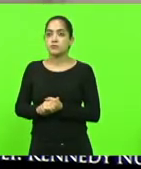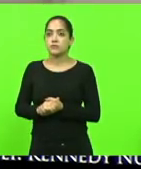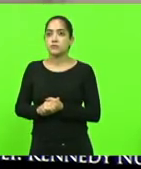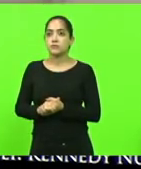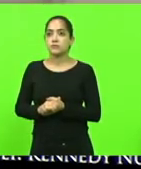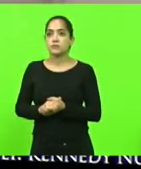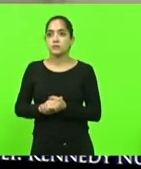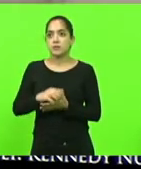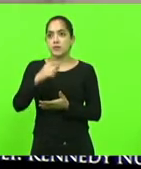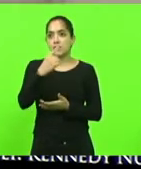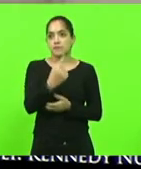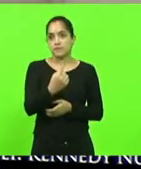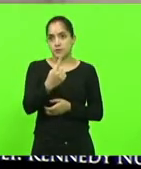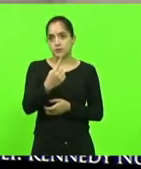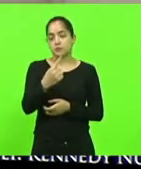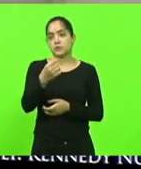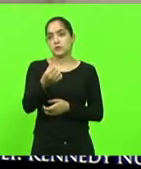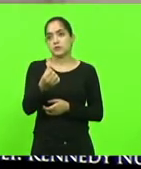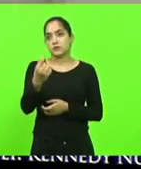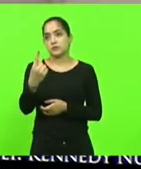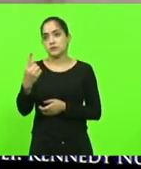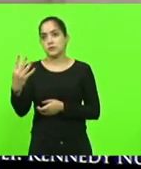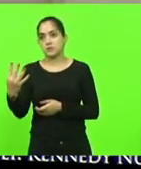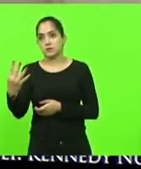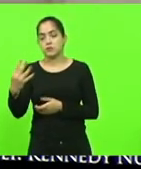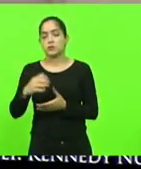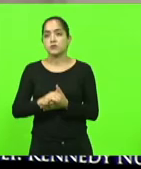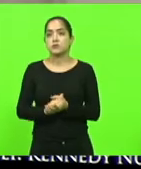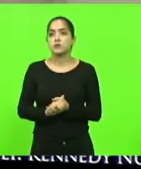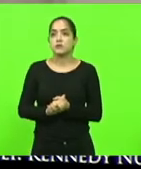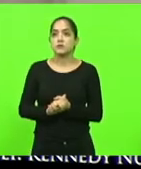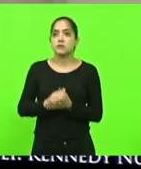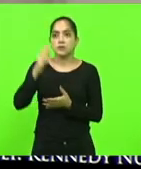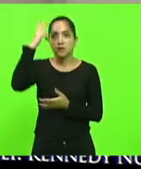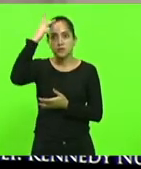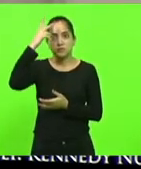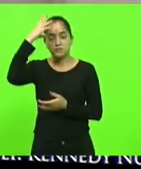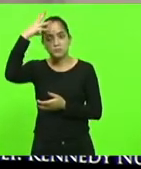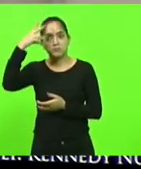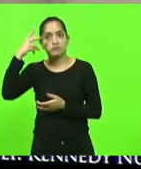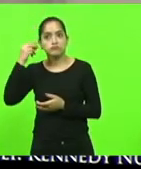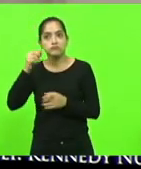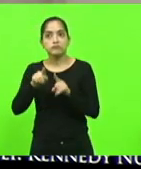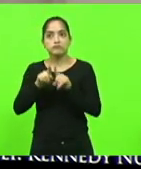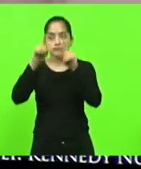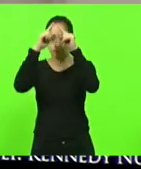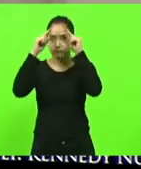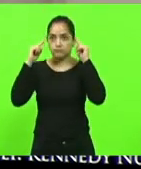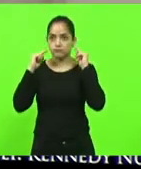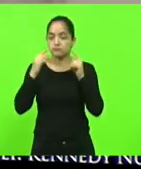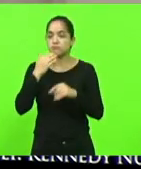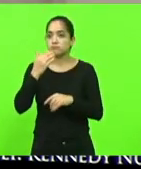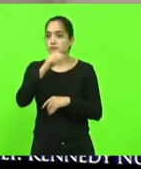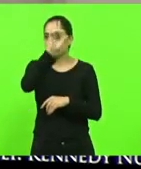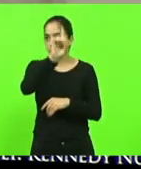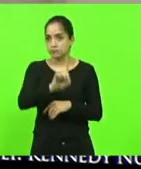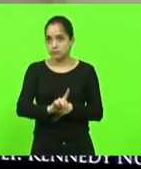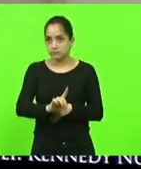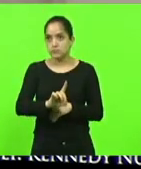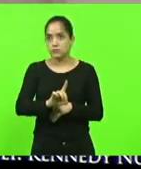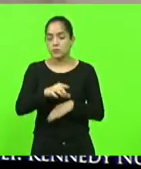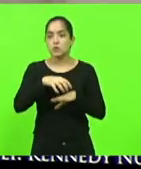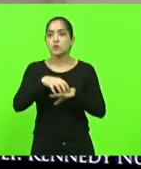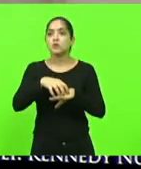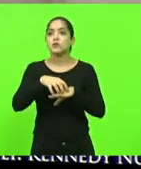Requerimento 1614. Autor deputado Alucena e Carminati. deputado Nildi Sareta. Solicitando ao diretor da Agência Nacional de Transportes